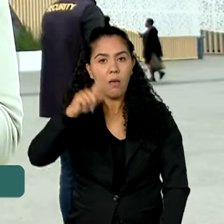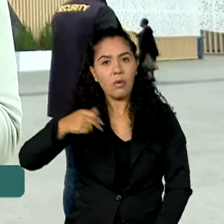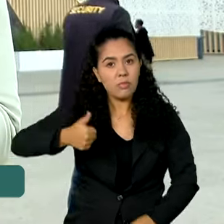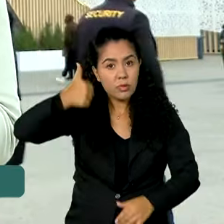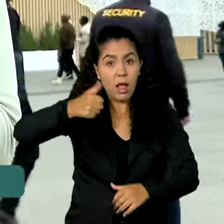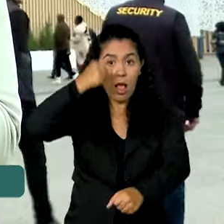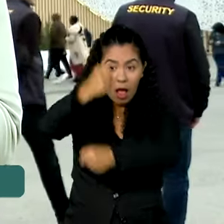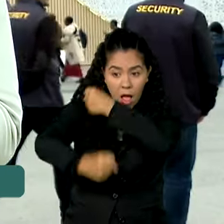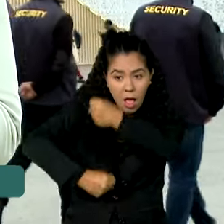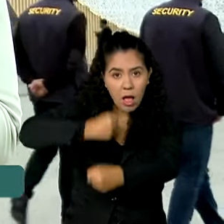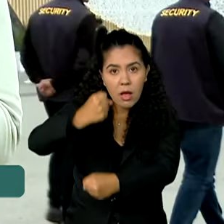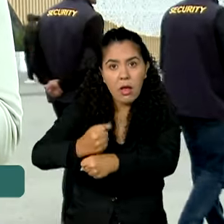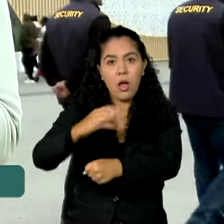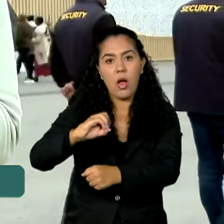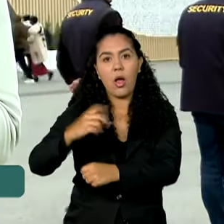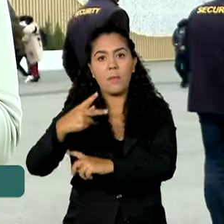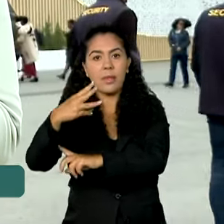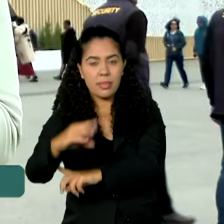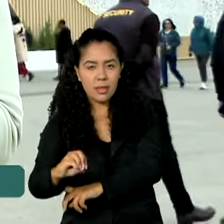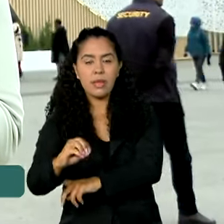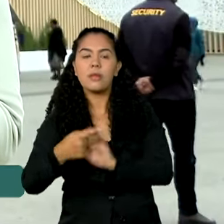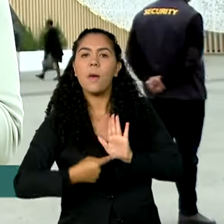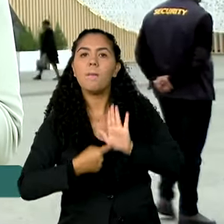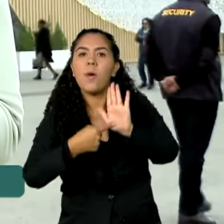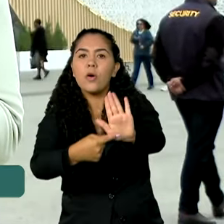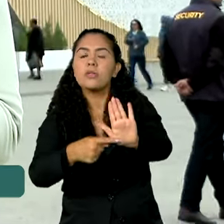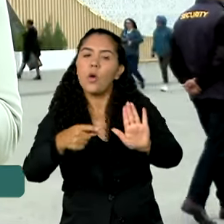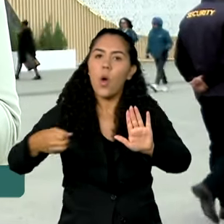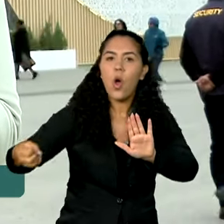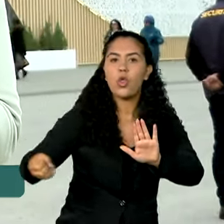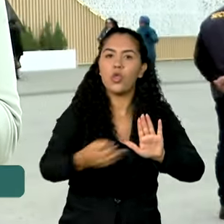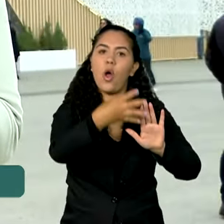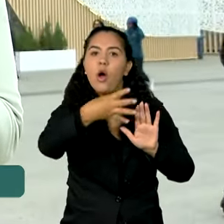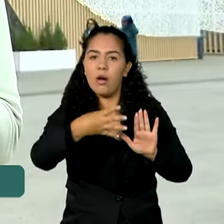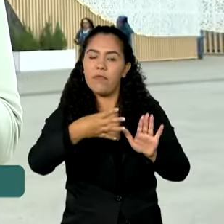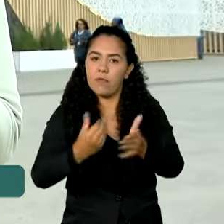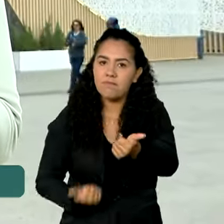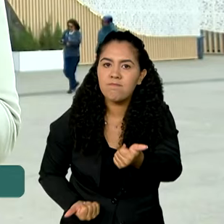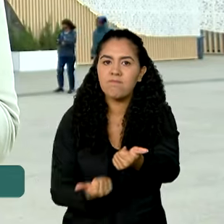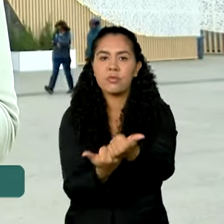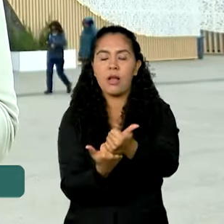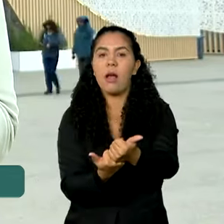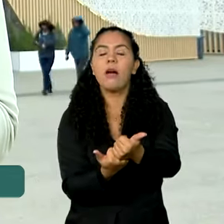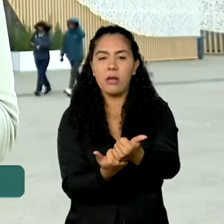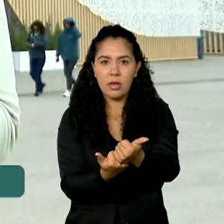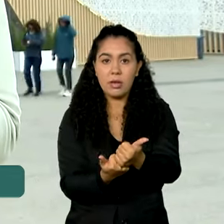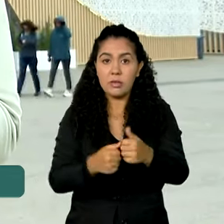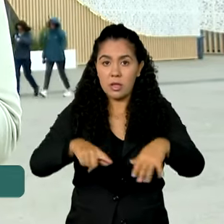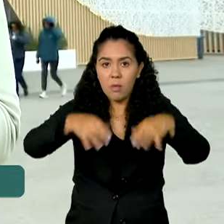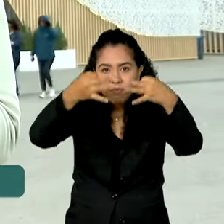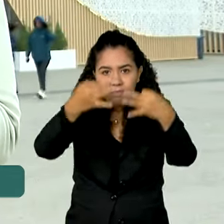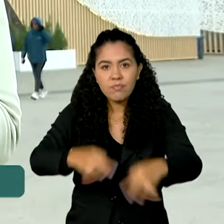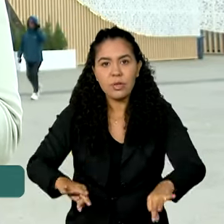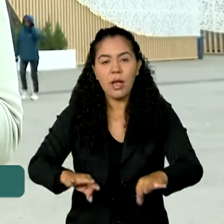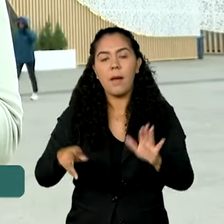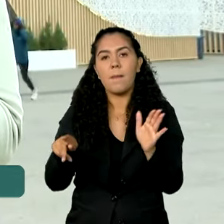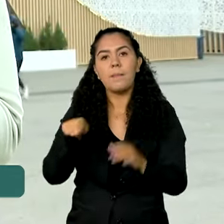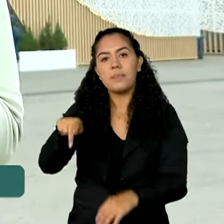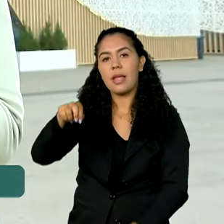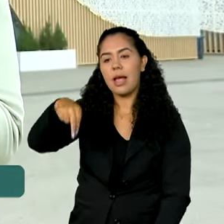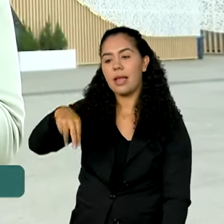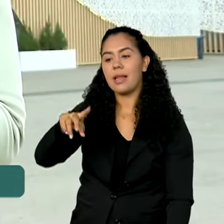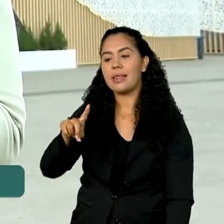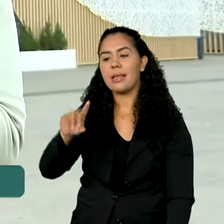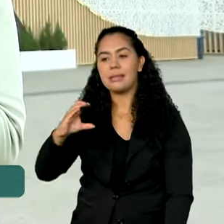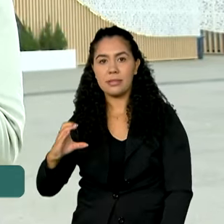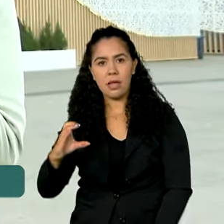próxima COP30, apresentou sua nova contribuição nacionalmente determinada ao NDC. Vamos